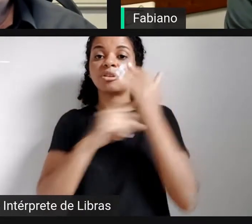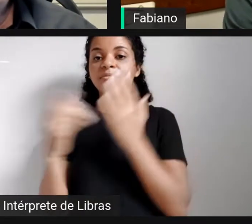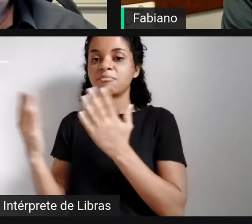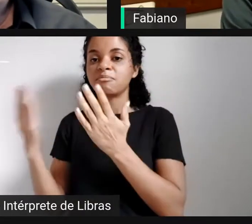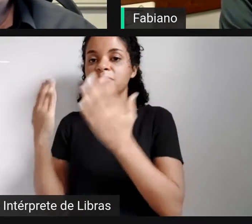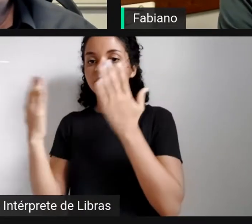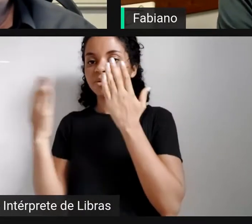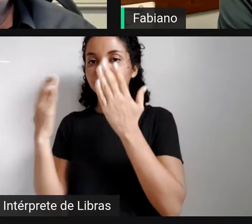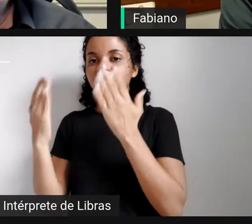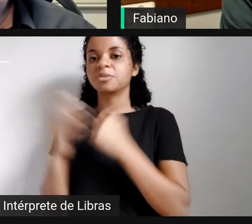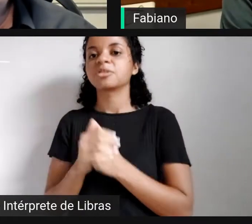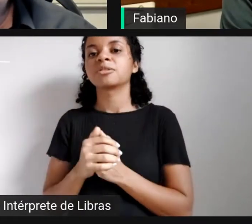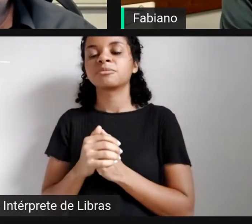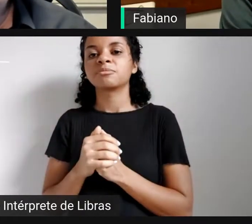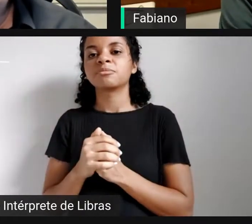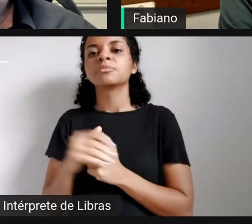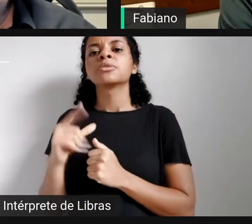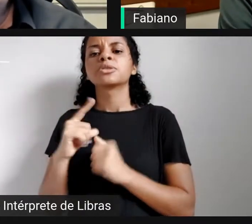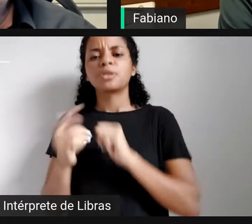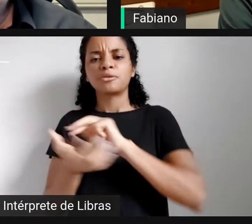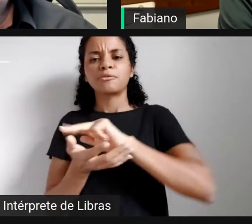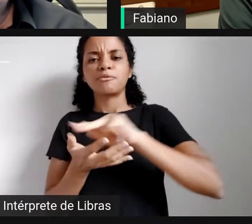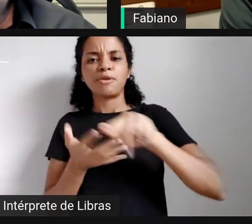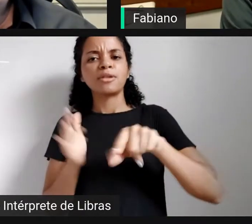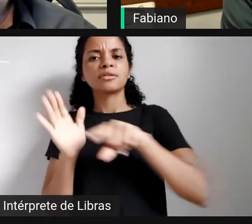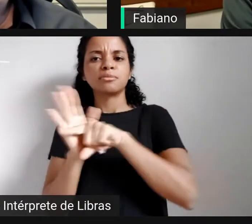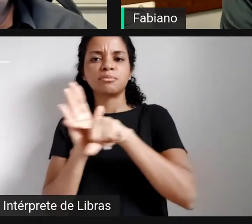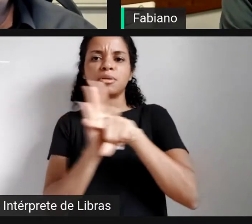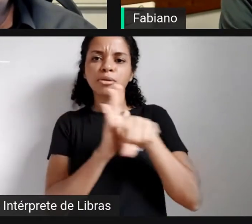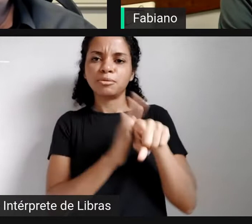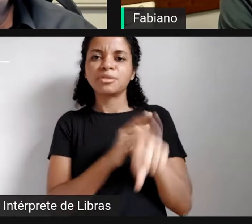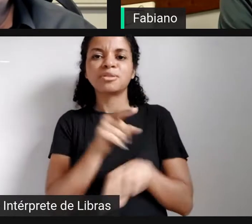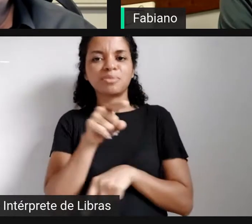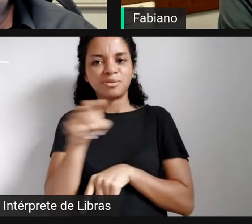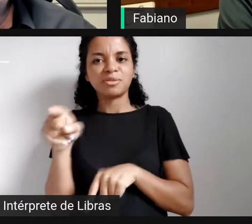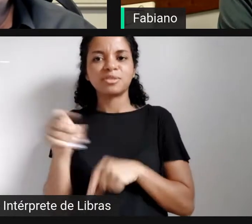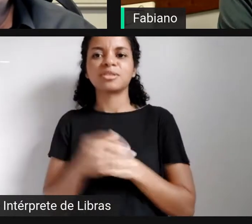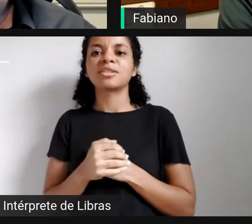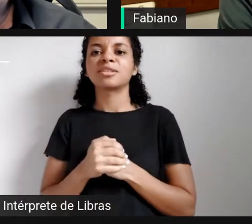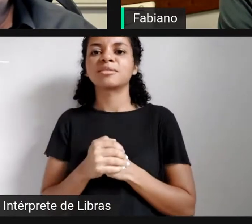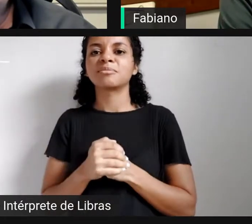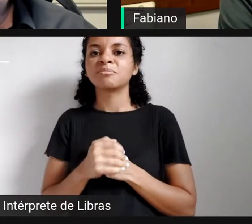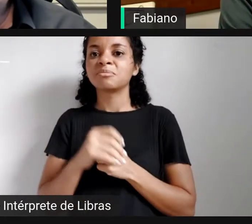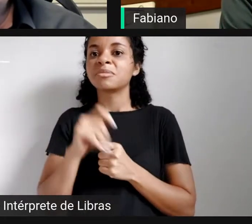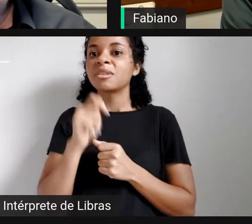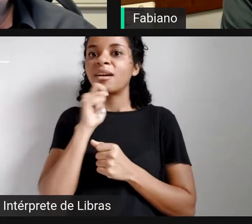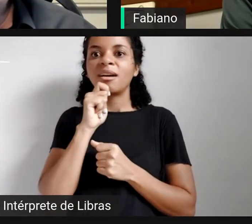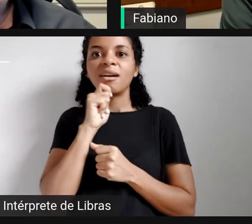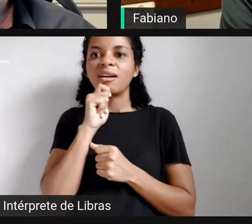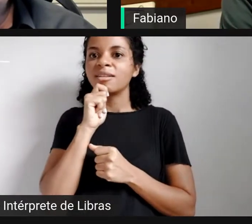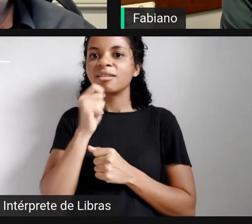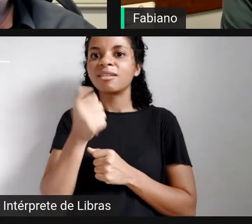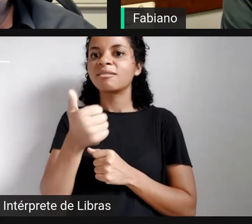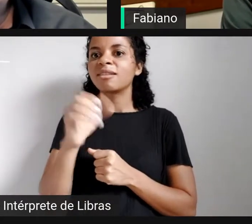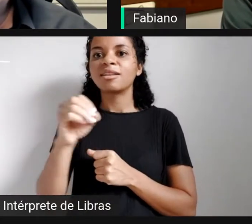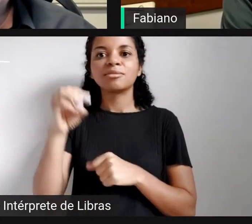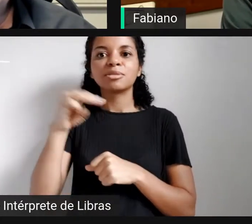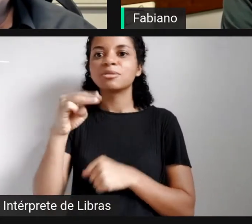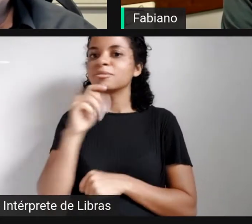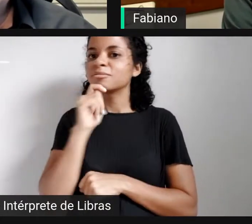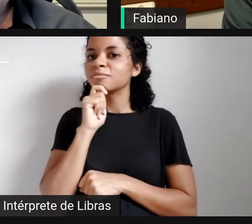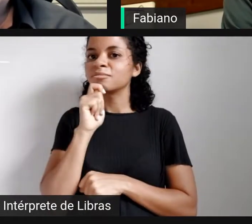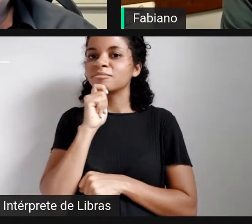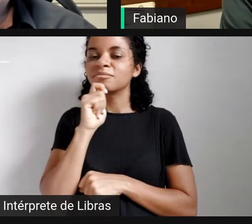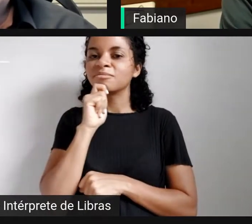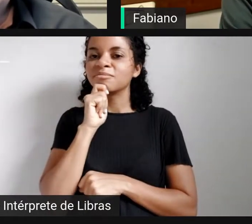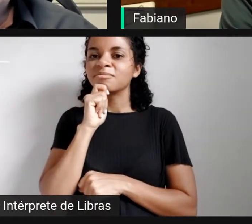perguntas, muito instigante o tema que você traz. E você nem usou seus 10 minutos. Ainda teríamos um tempinho a mais aí, se você quisesse apresentar.